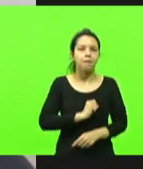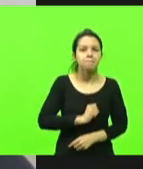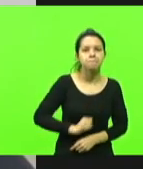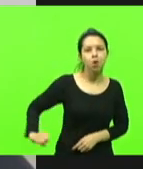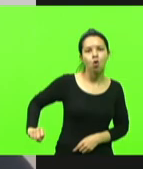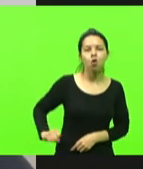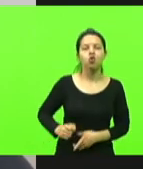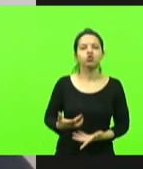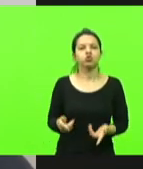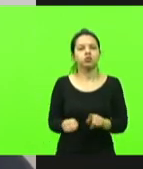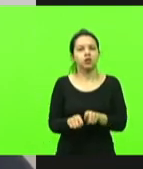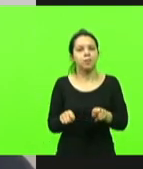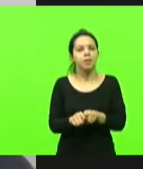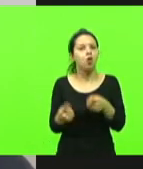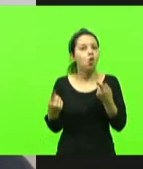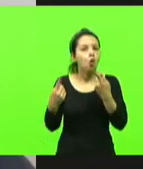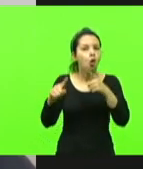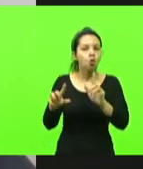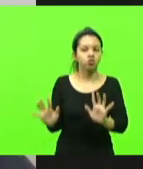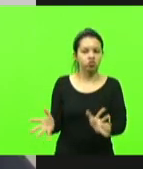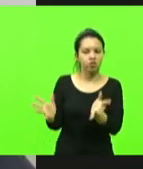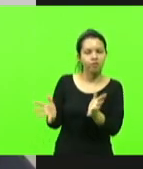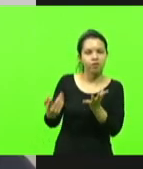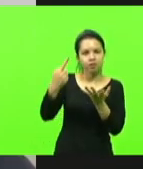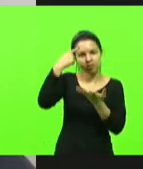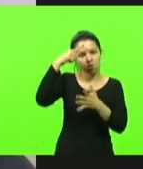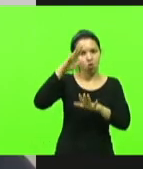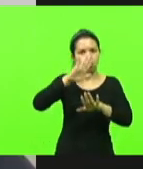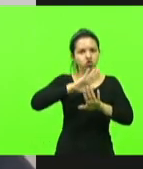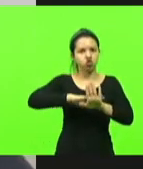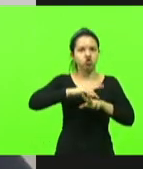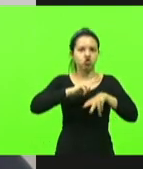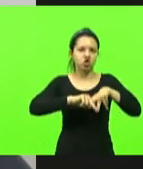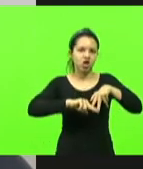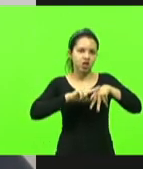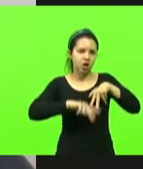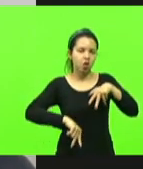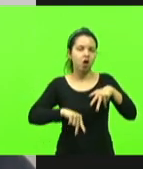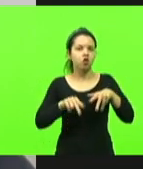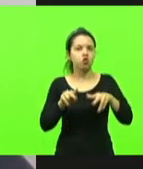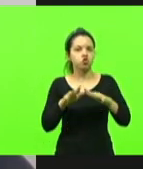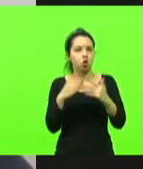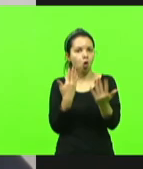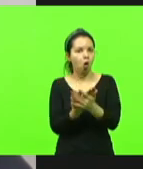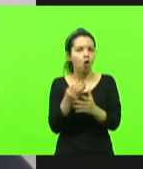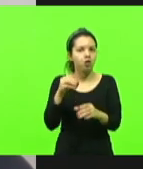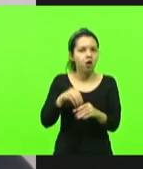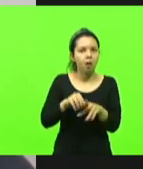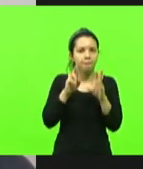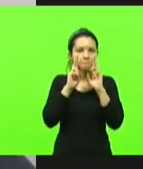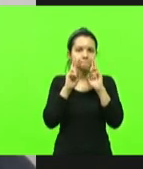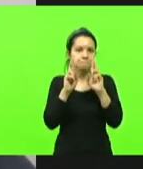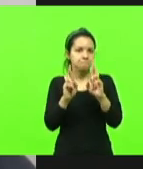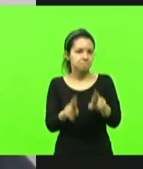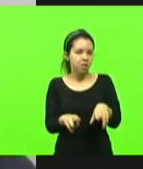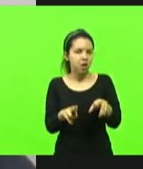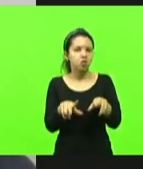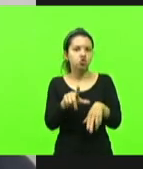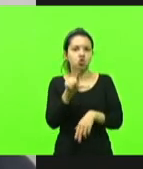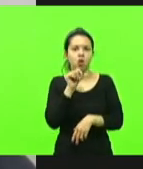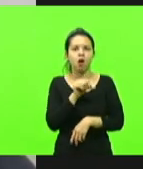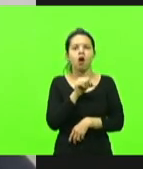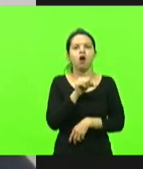incentivo, a ideologia de gênero nas escolas respeito à opinião sexual de cada adulto, faça